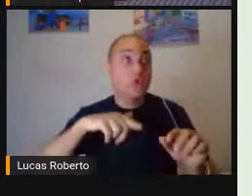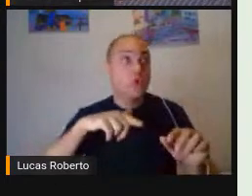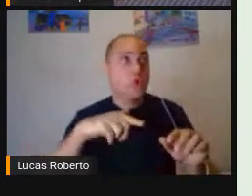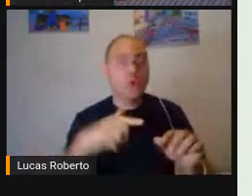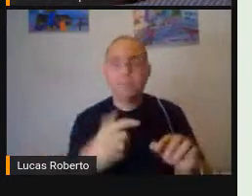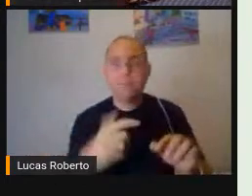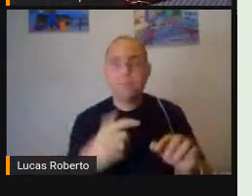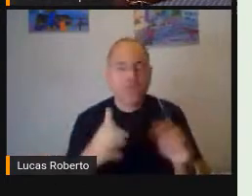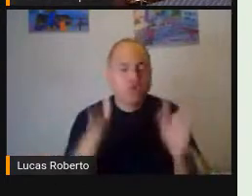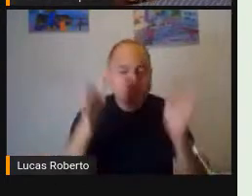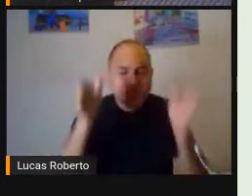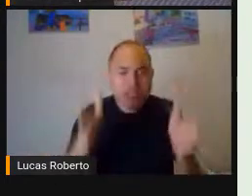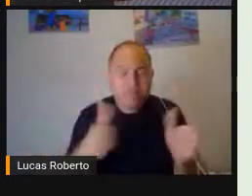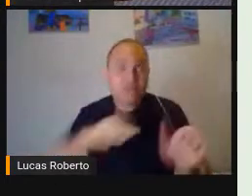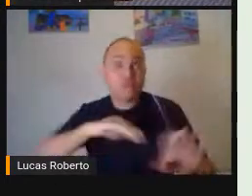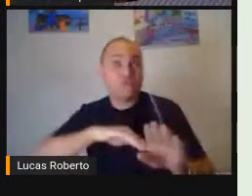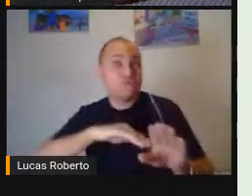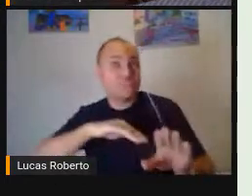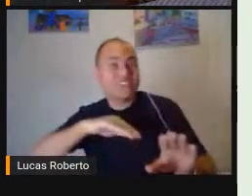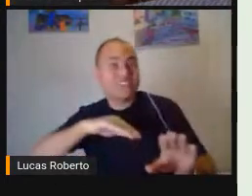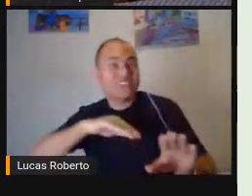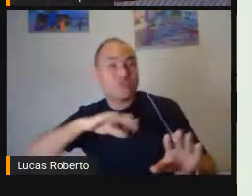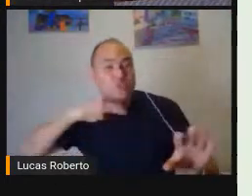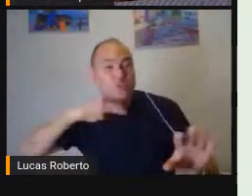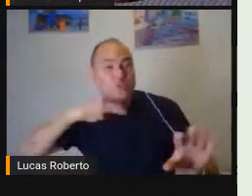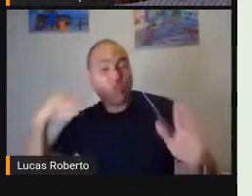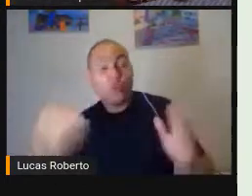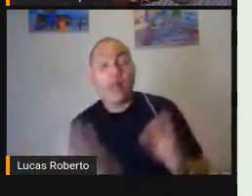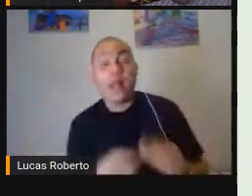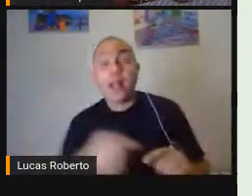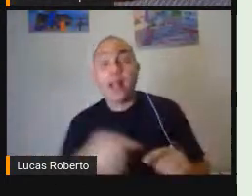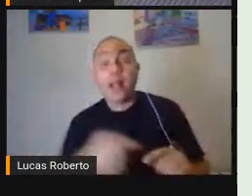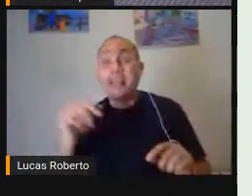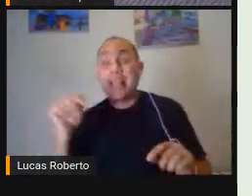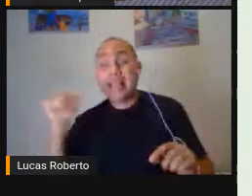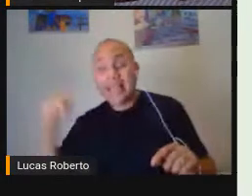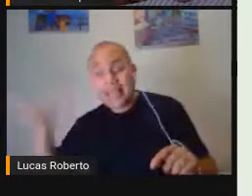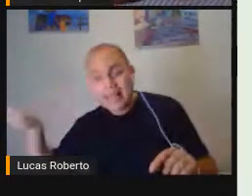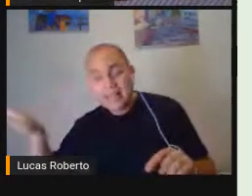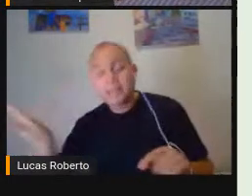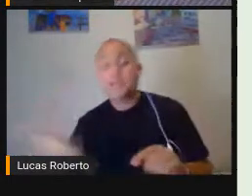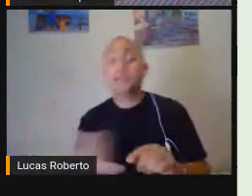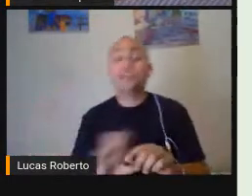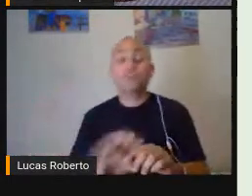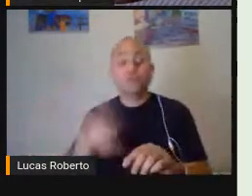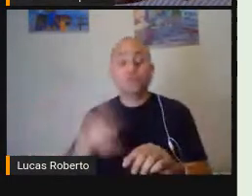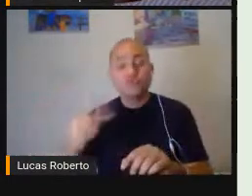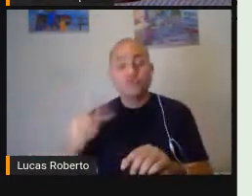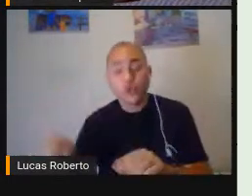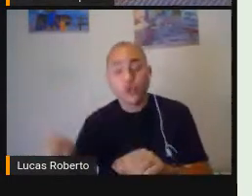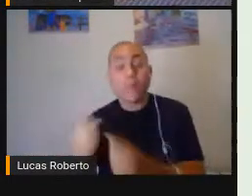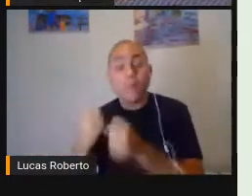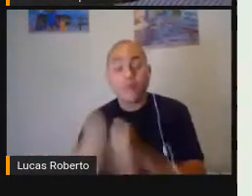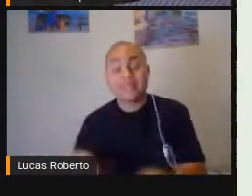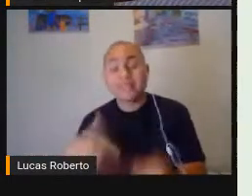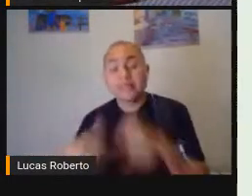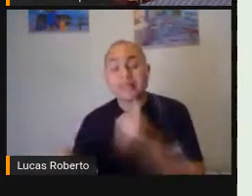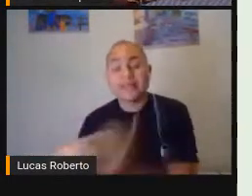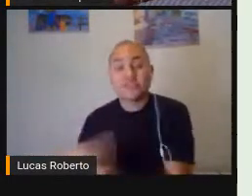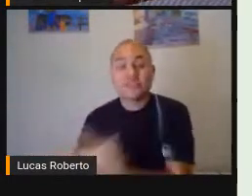No desenvolvimento De estratégias E de atividades Que possibilitem E facilitem A